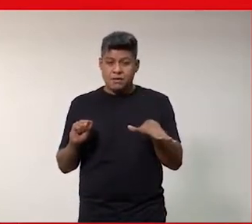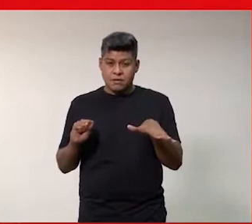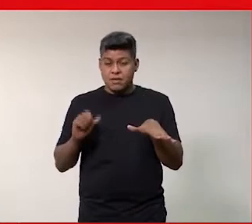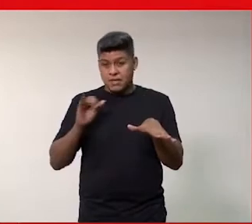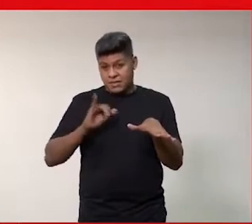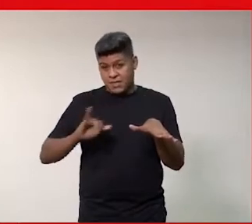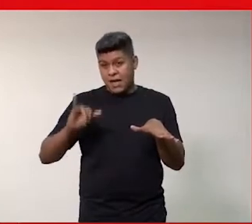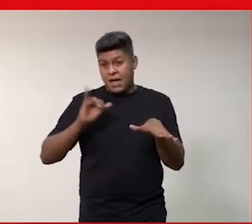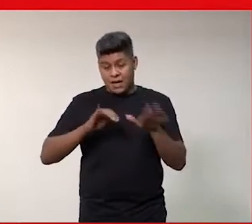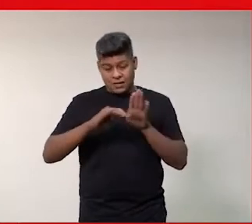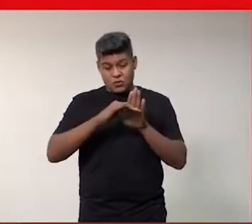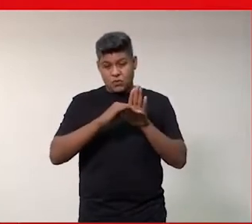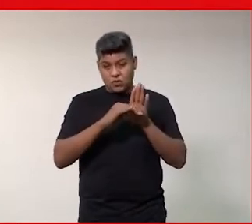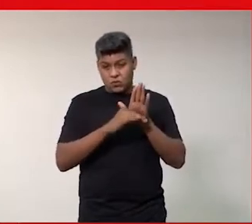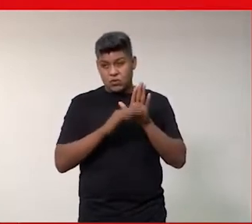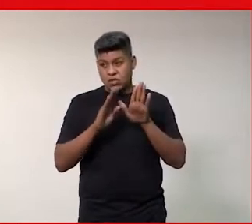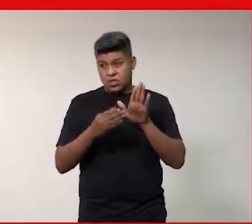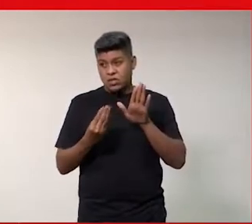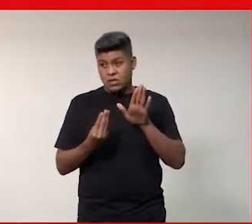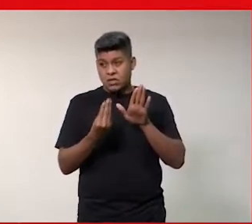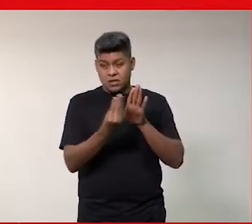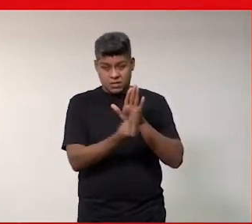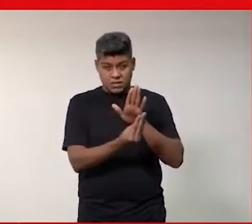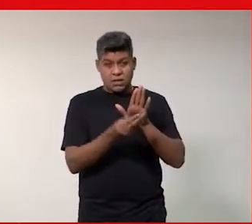foram trazidos, né,